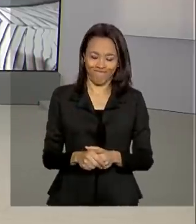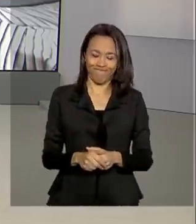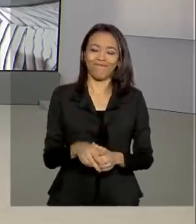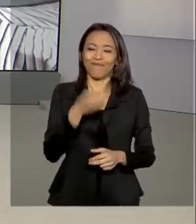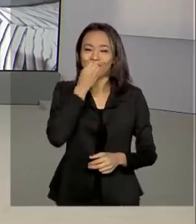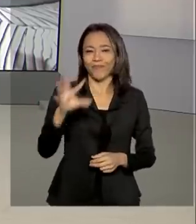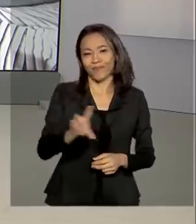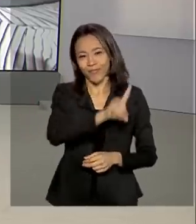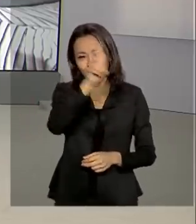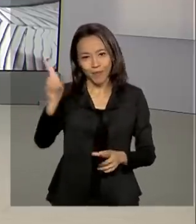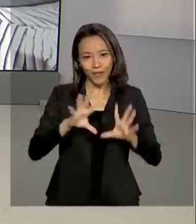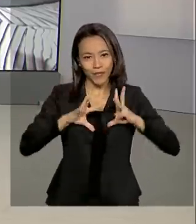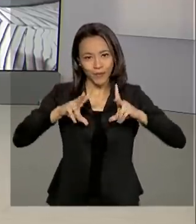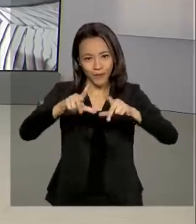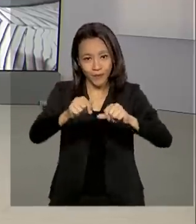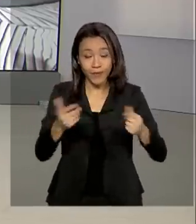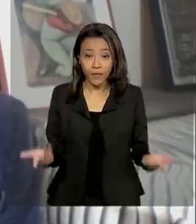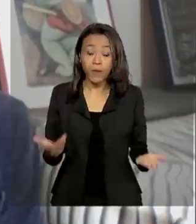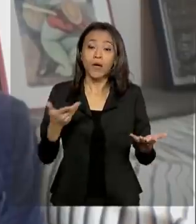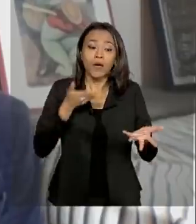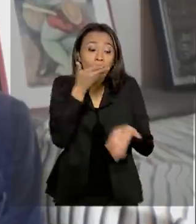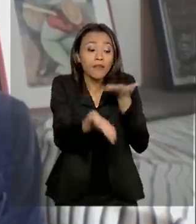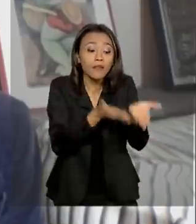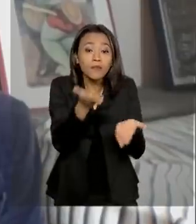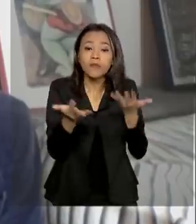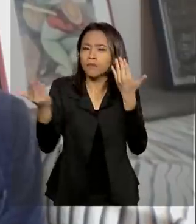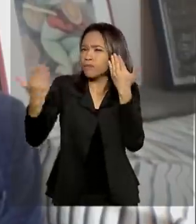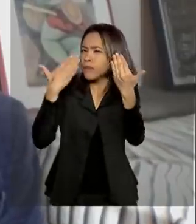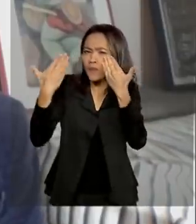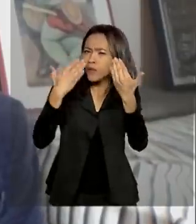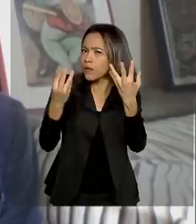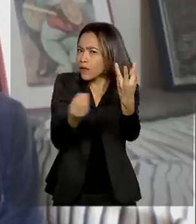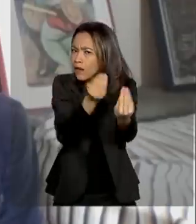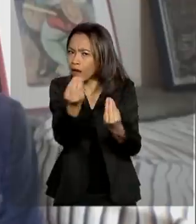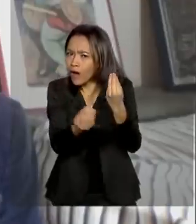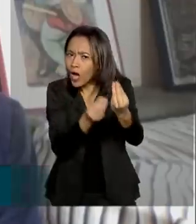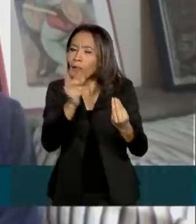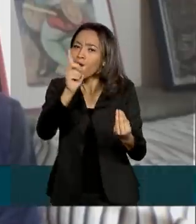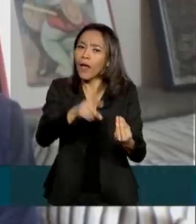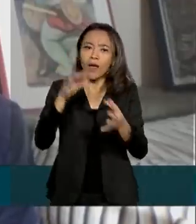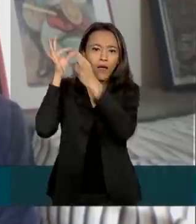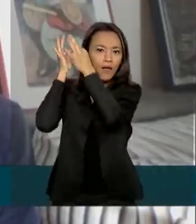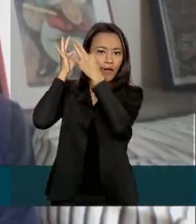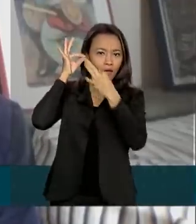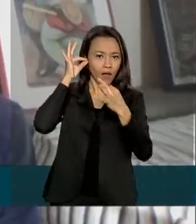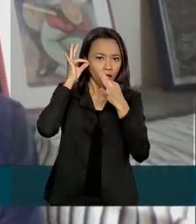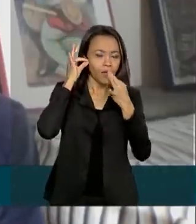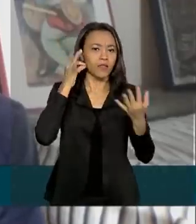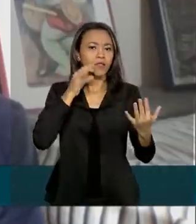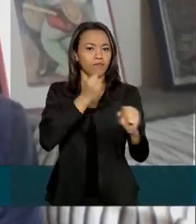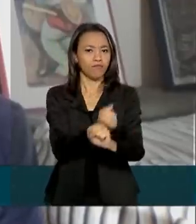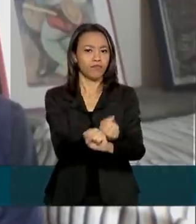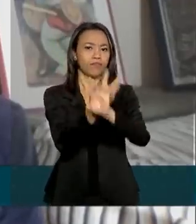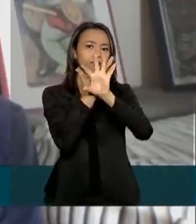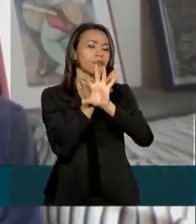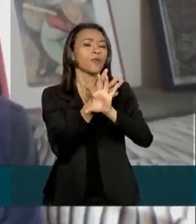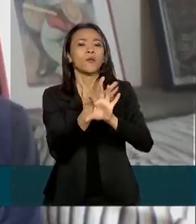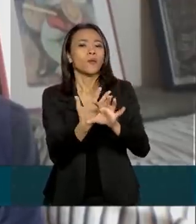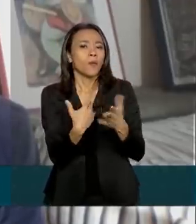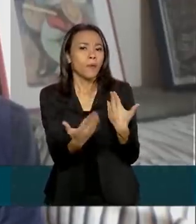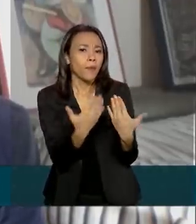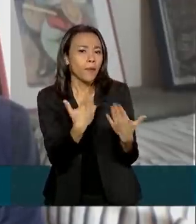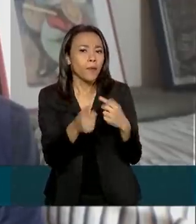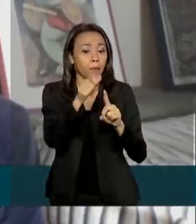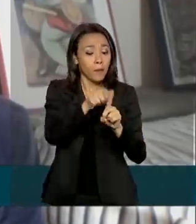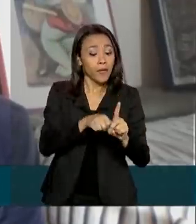Renata. Bom dia a todos. O atendimento psicológico será feito por teleconsulta entre maio e setembro e destinado